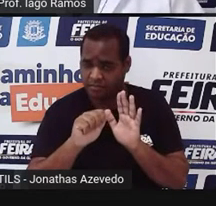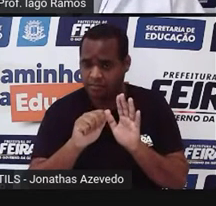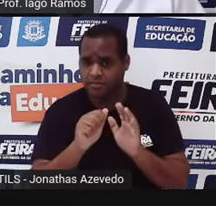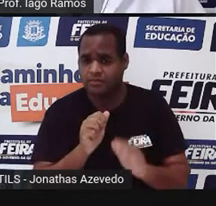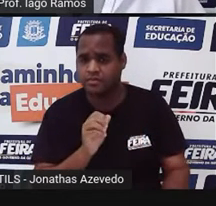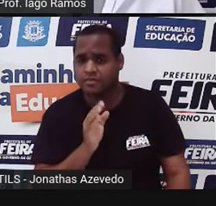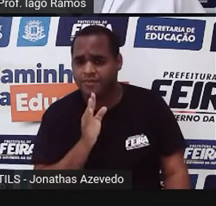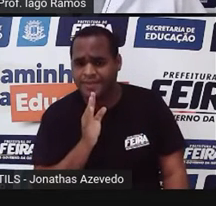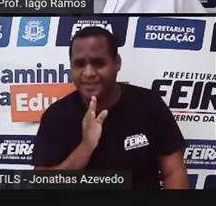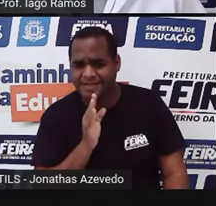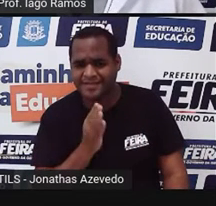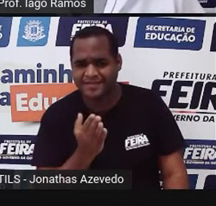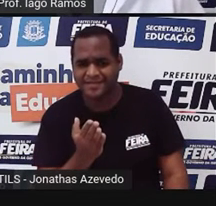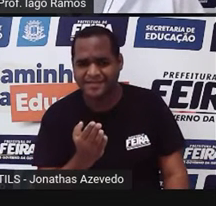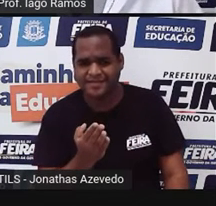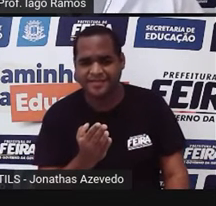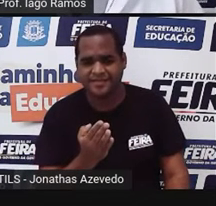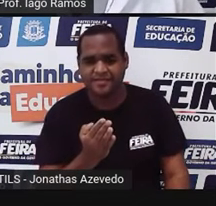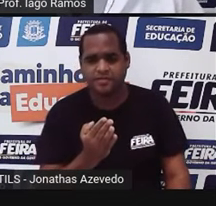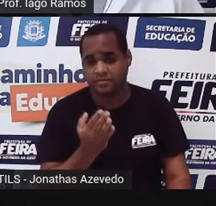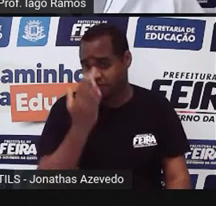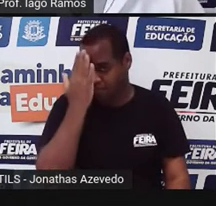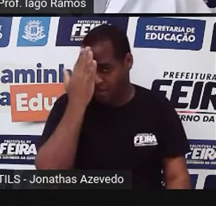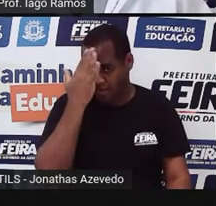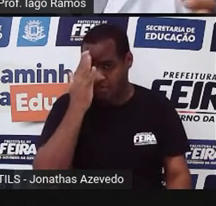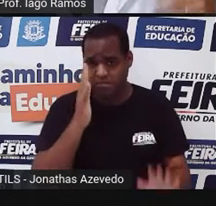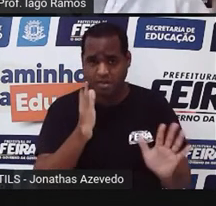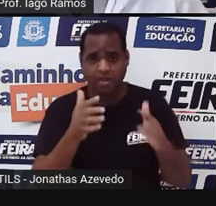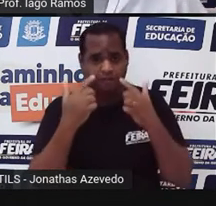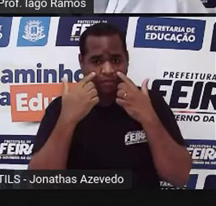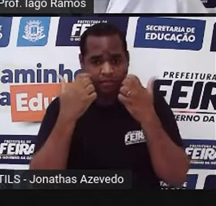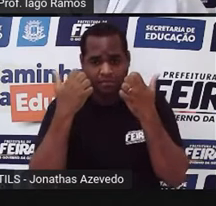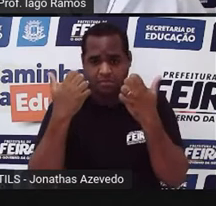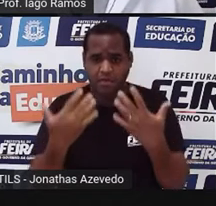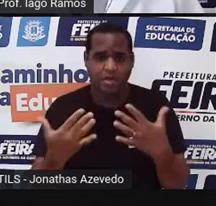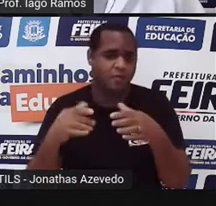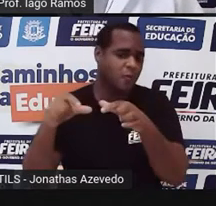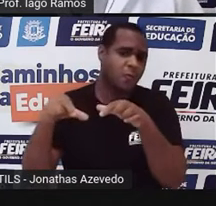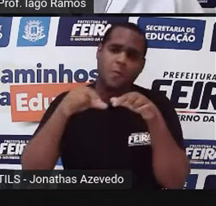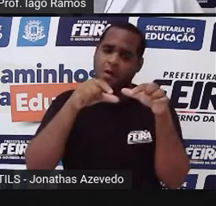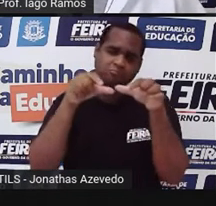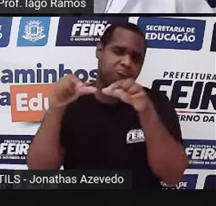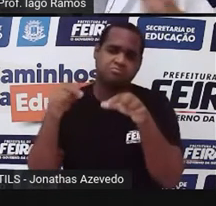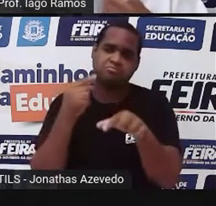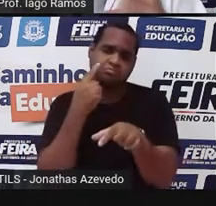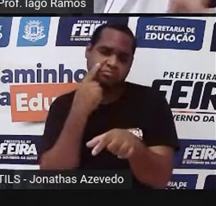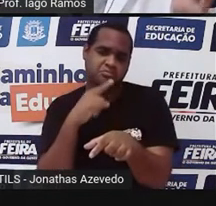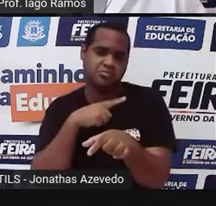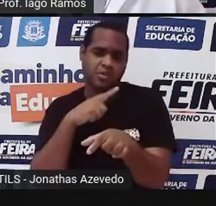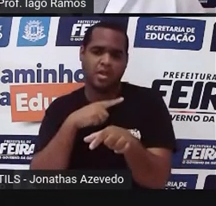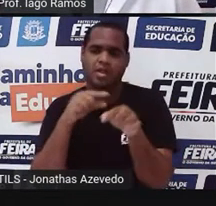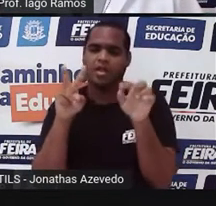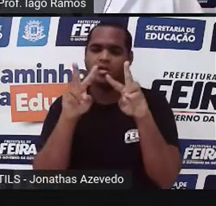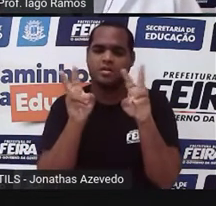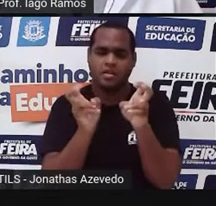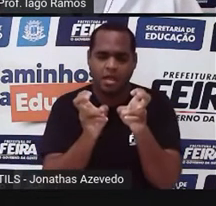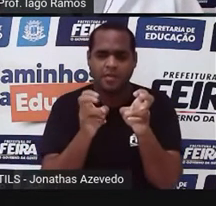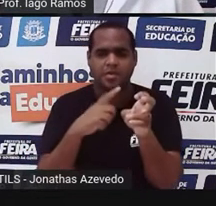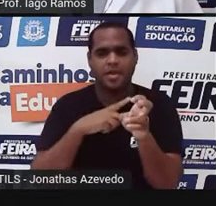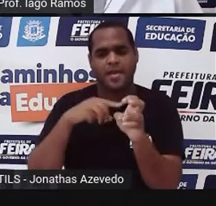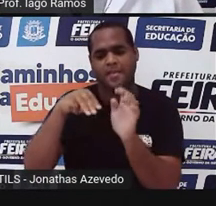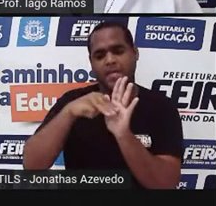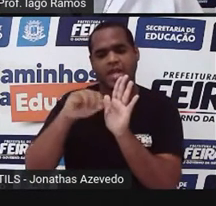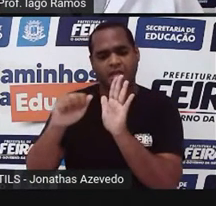aritmética? Você já ouviu em algum lugar falar, né? Esse termo média